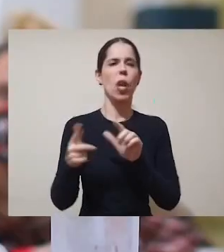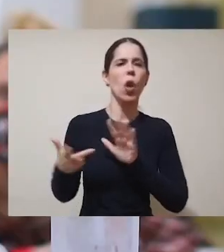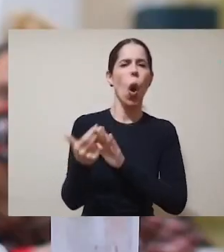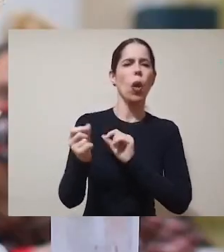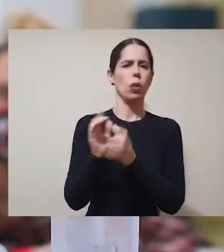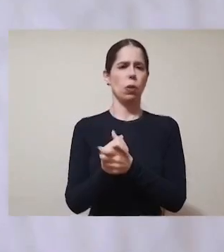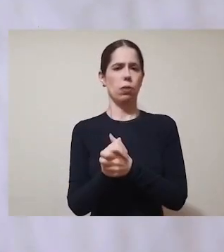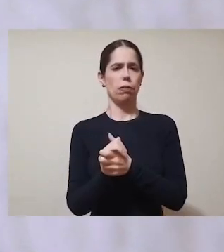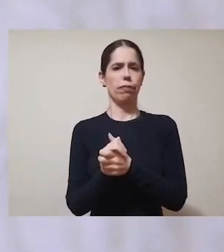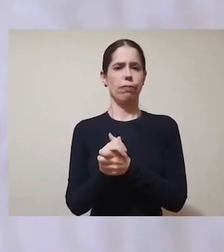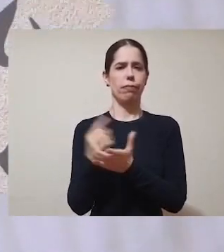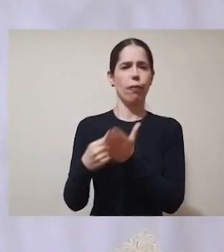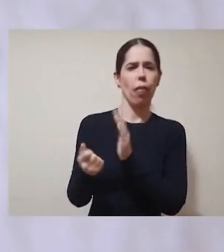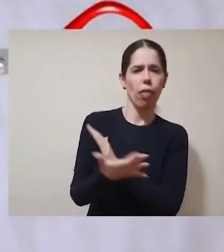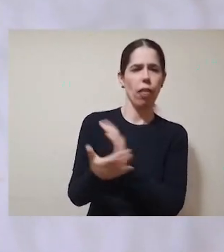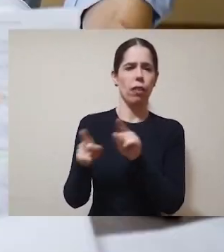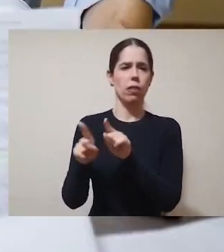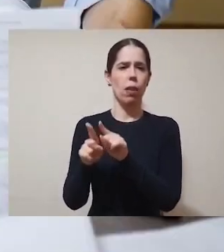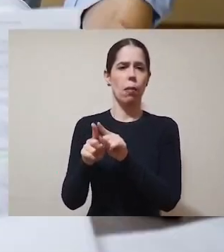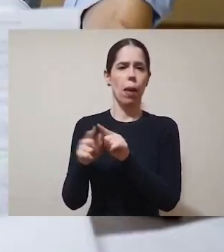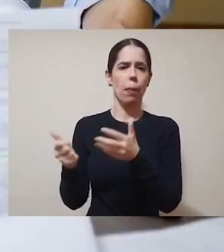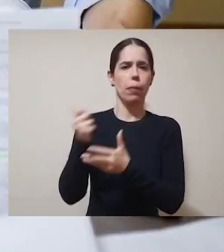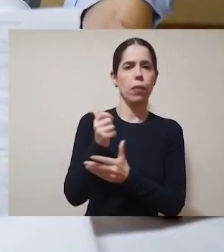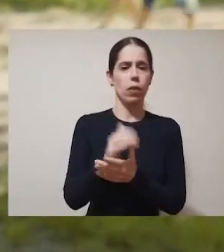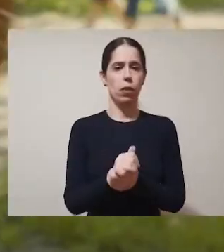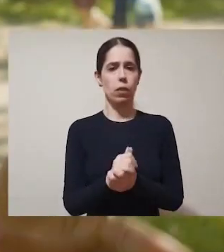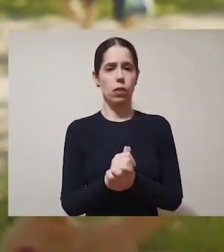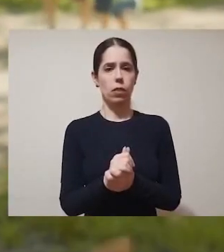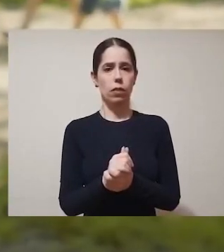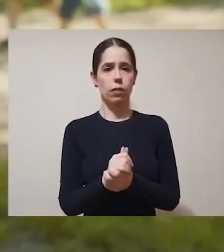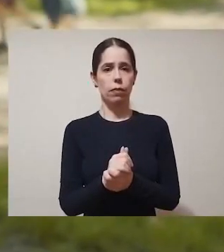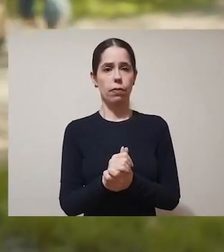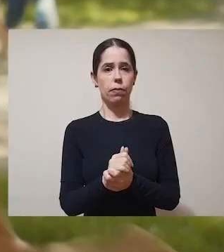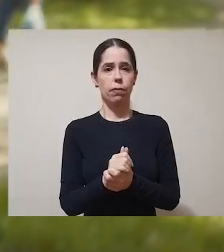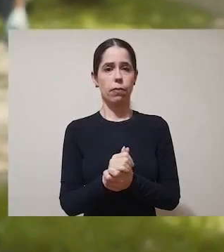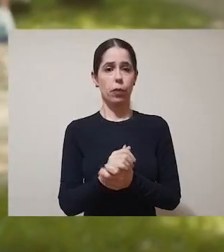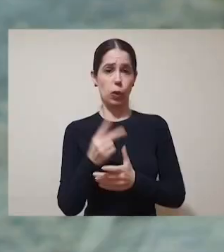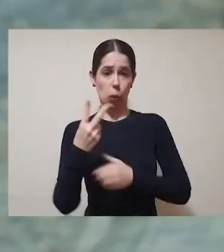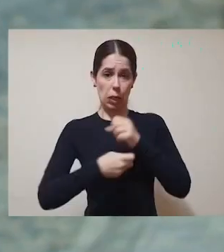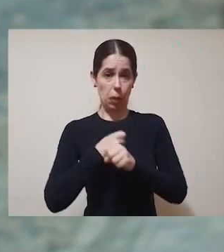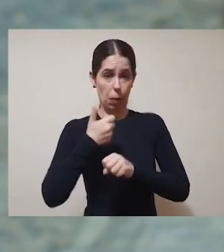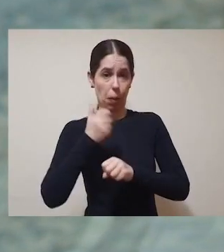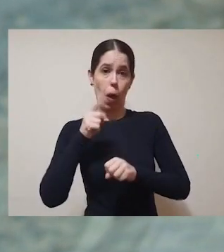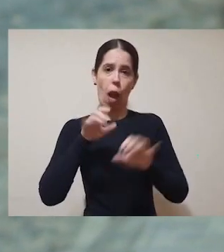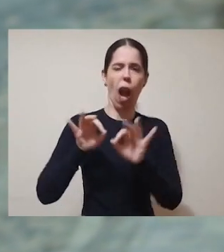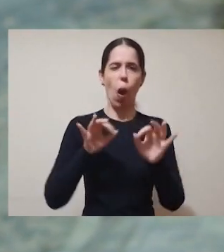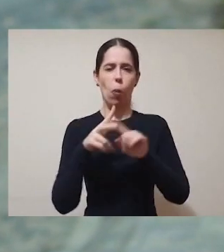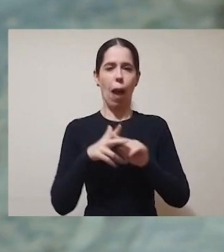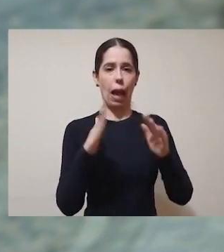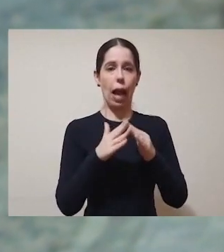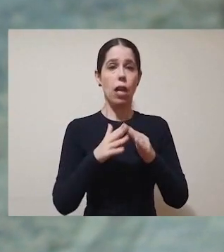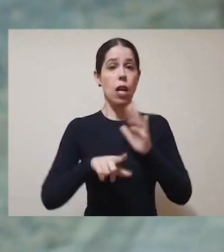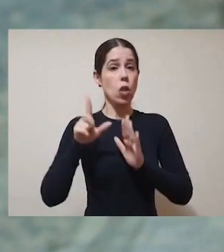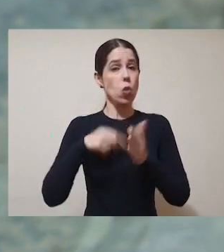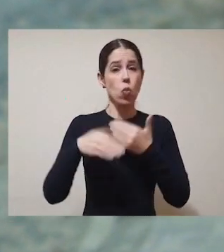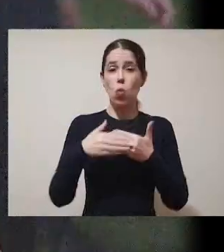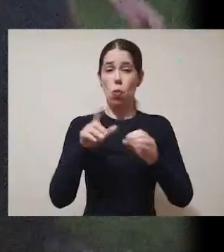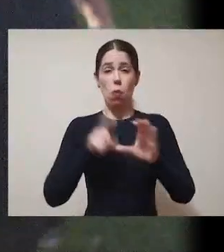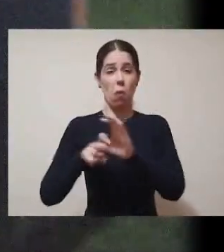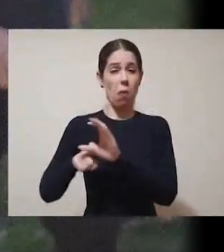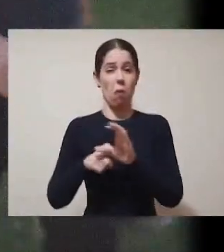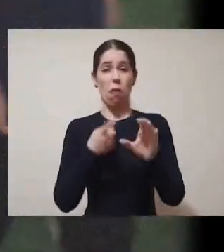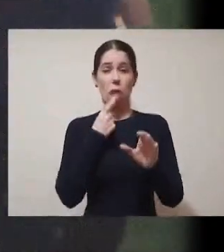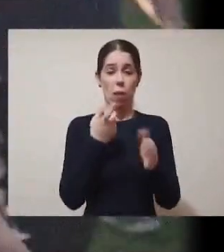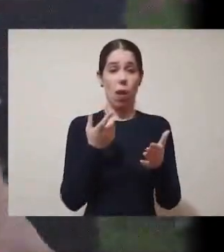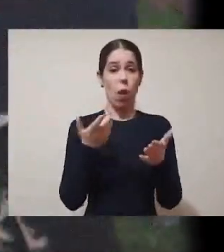E corta os conchavos, os esquemas e os privilégios. Os dois primeiros anos foi pra arrumar a casa. Hoje ele conseguiu botar as contas em dia.